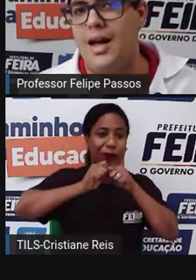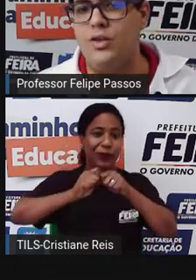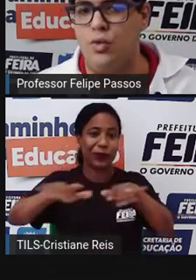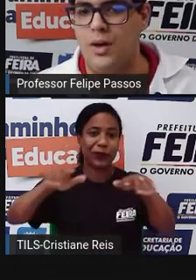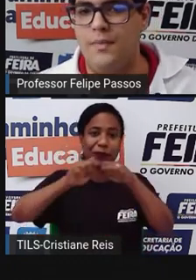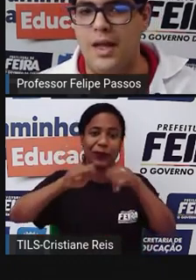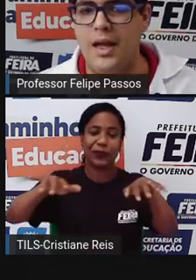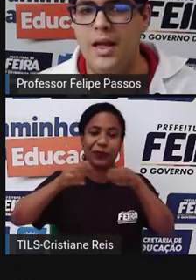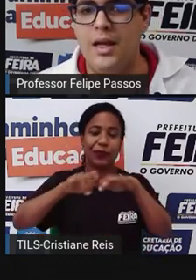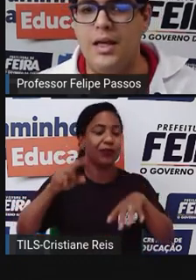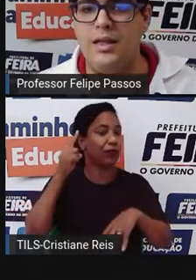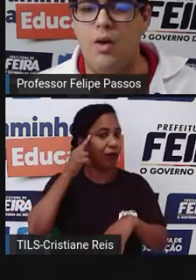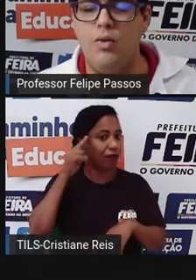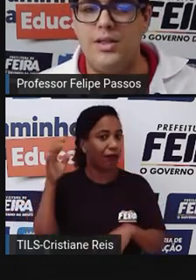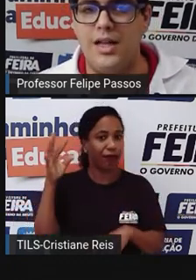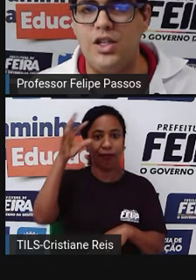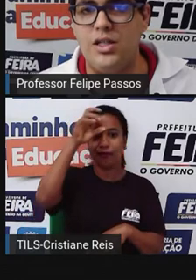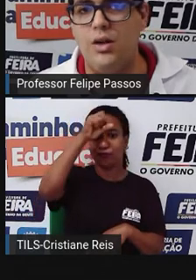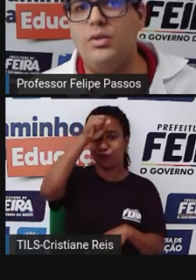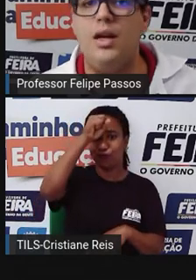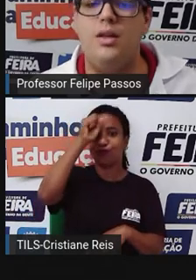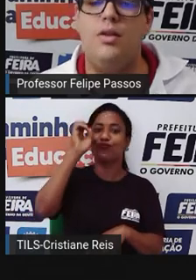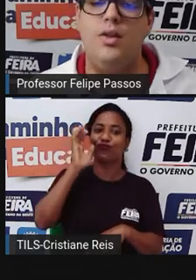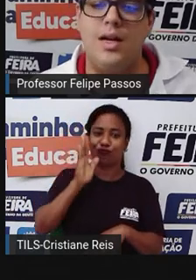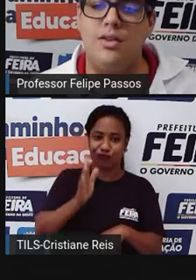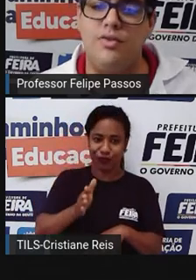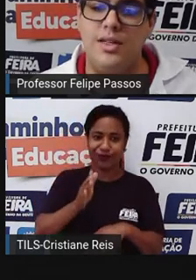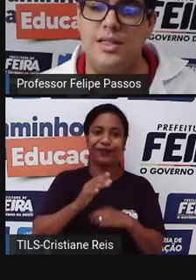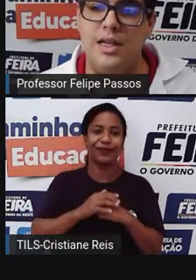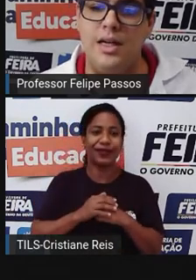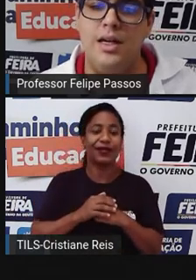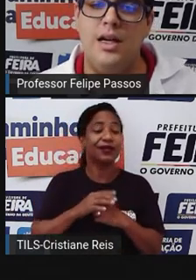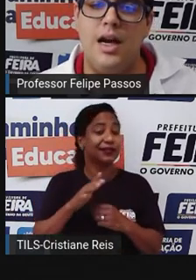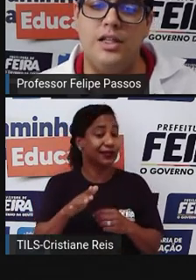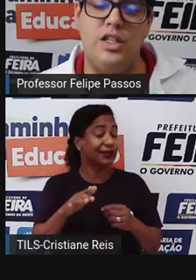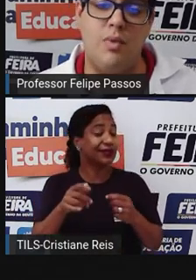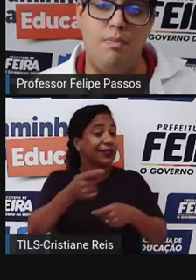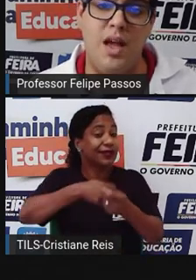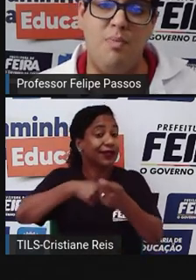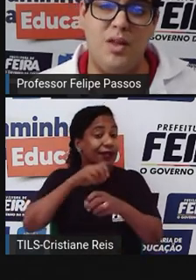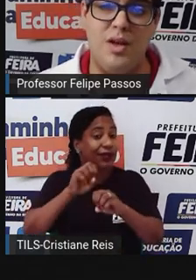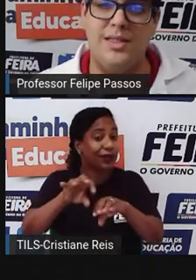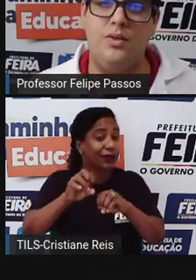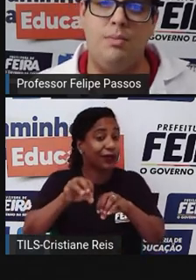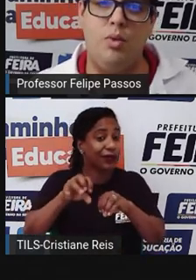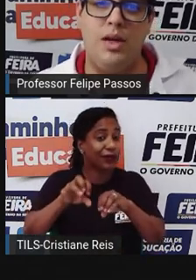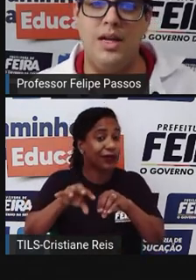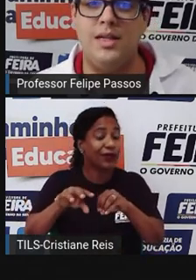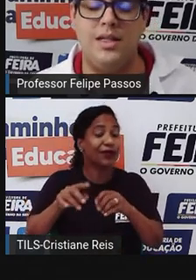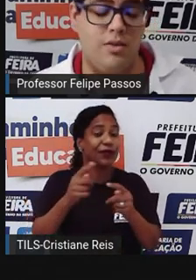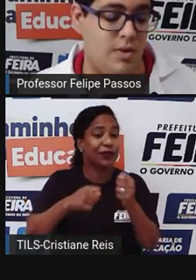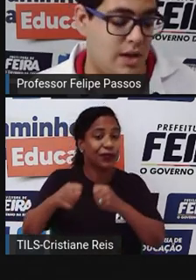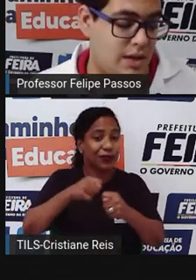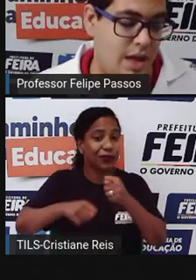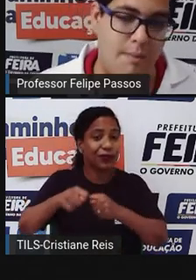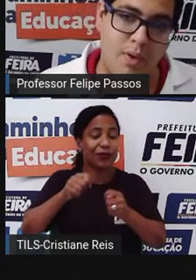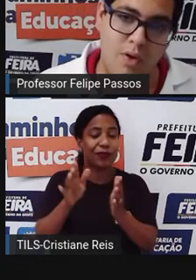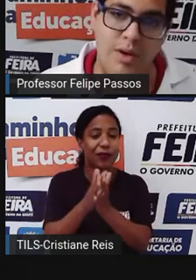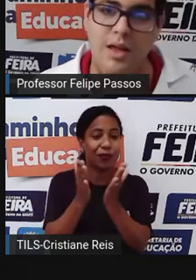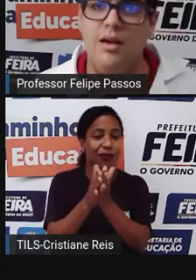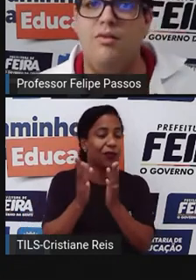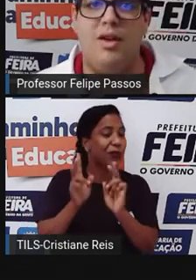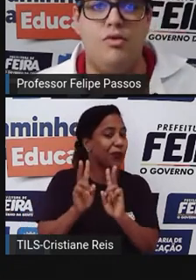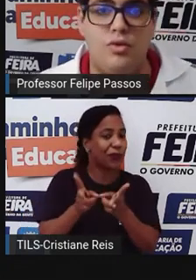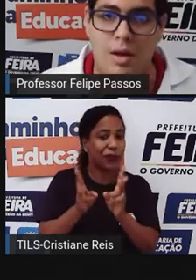a tua, né? Então, se a gente não tem educação financeira, a gente tem uma perpetuação da pobreza. Então, quem é